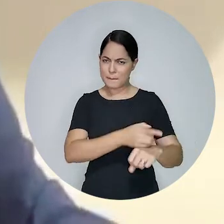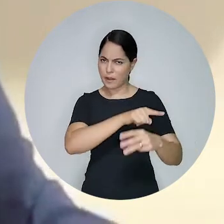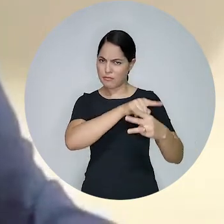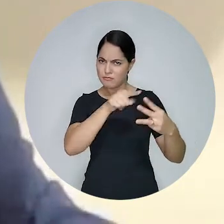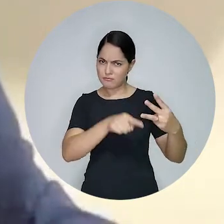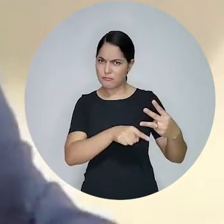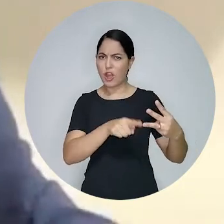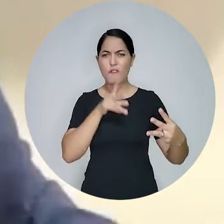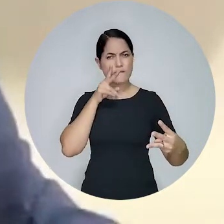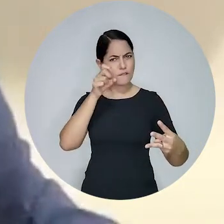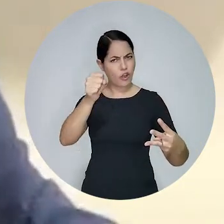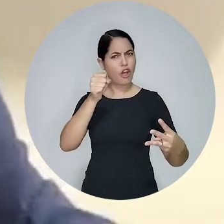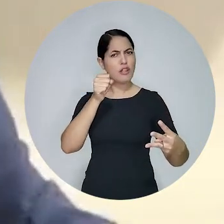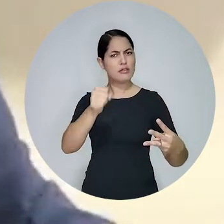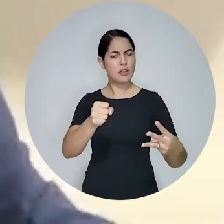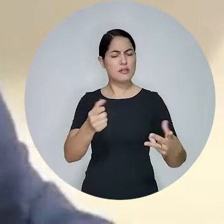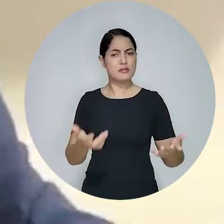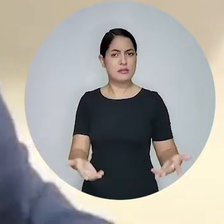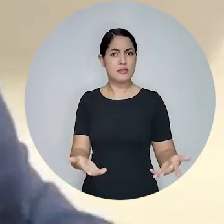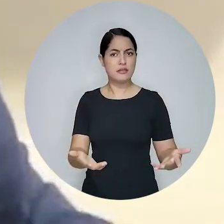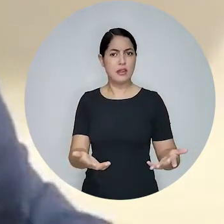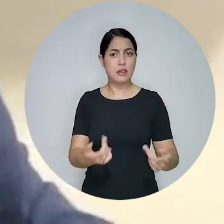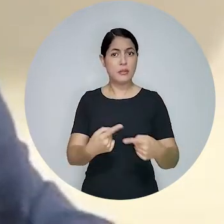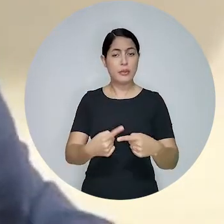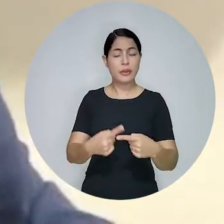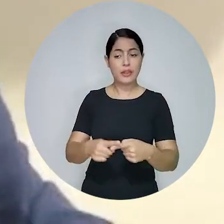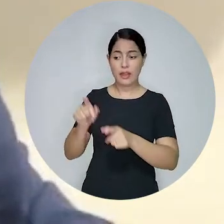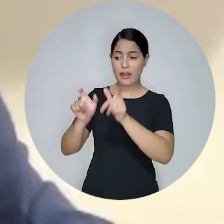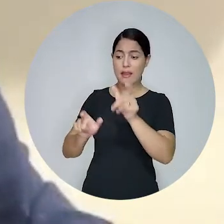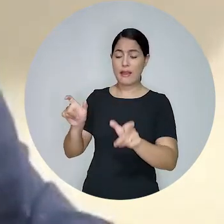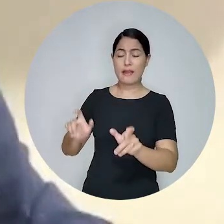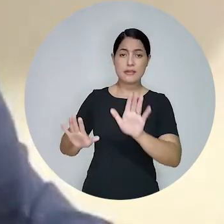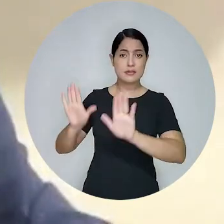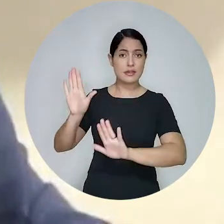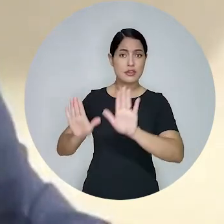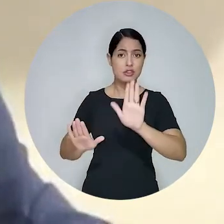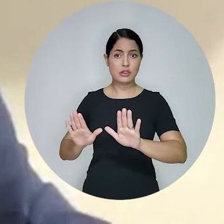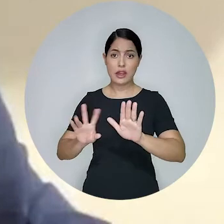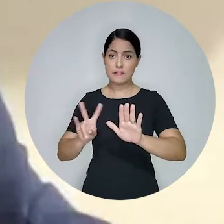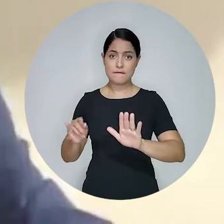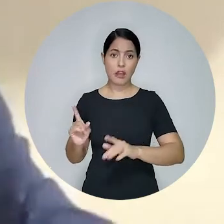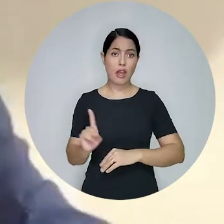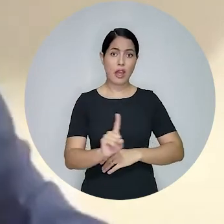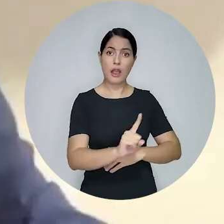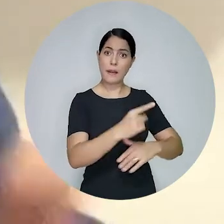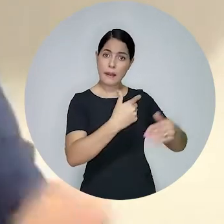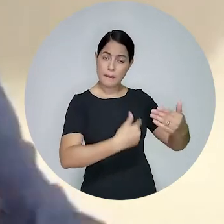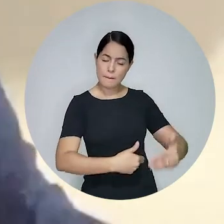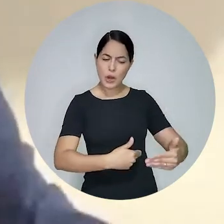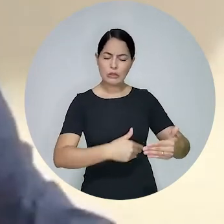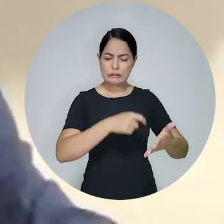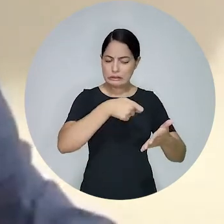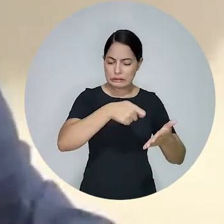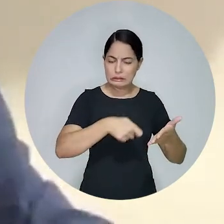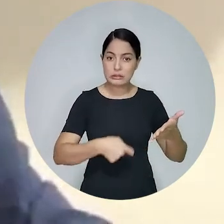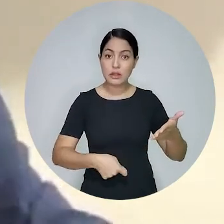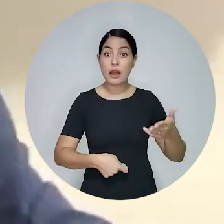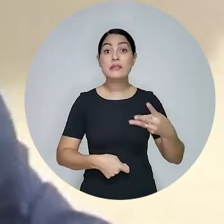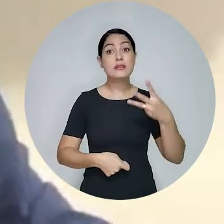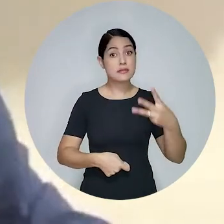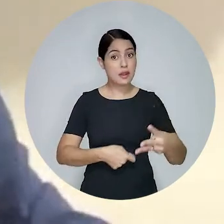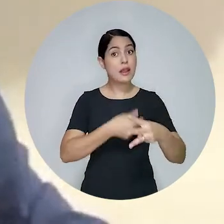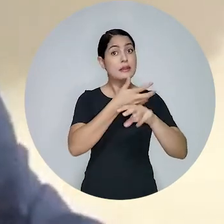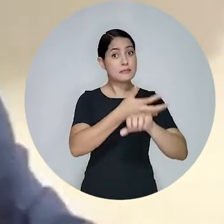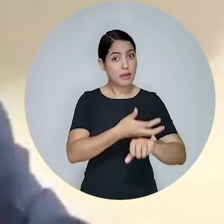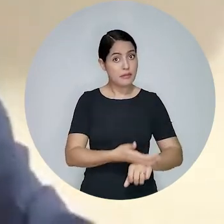nichos profissionais ainda não explorados a partir da dedicação desses candidatos que vão em breve adentrar os quadros da